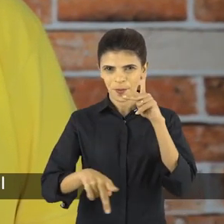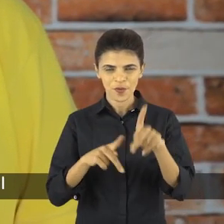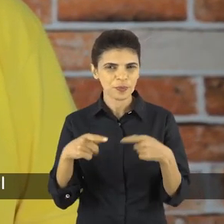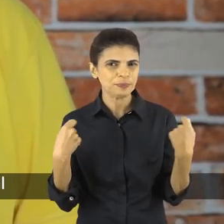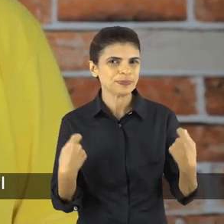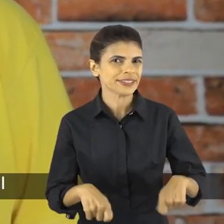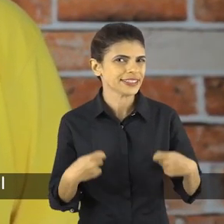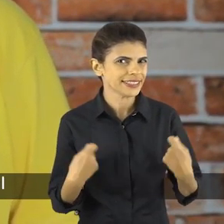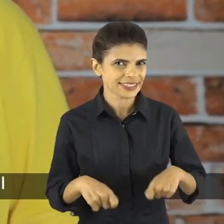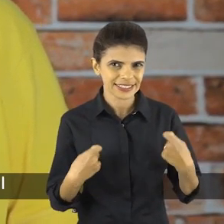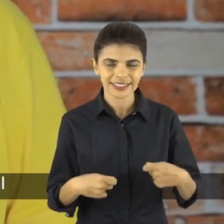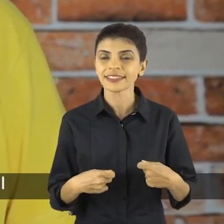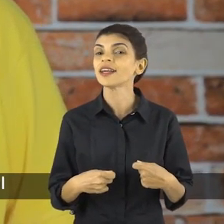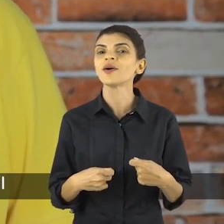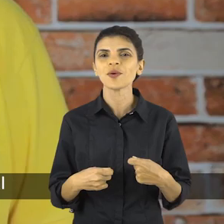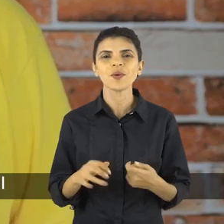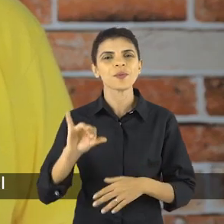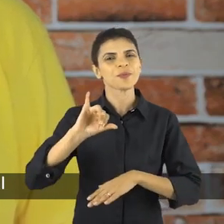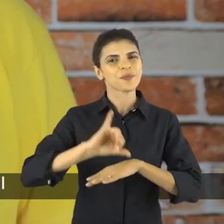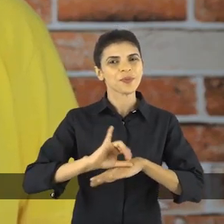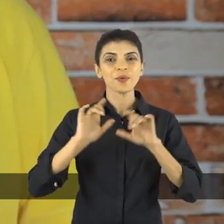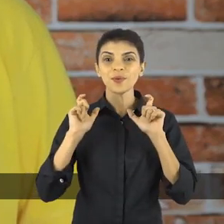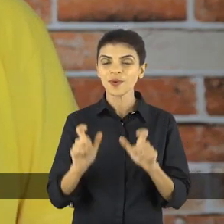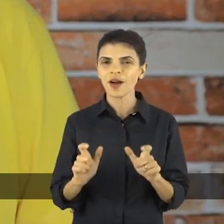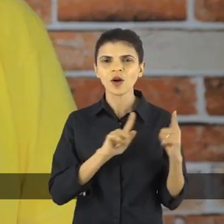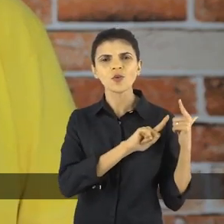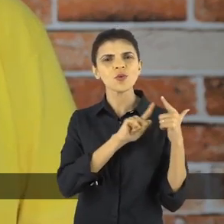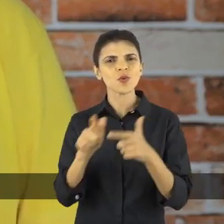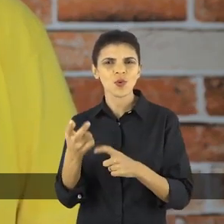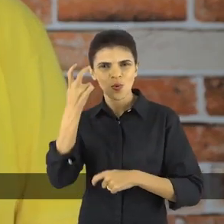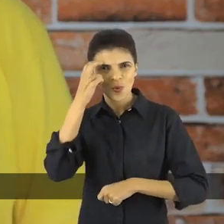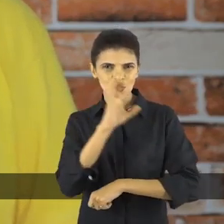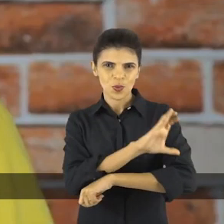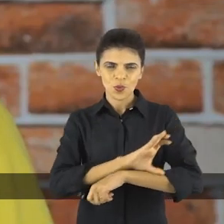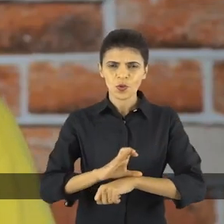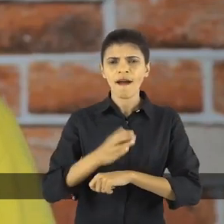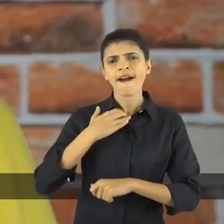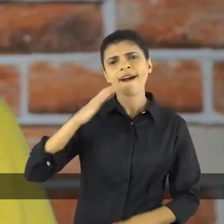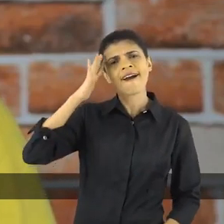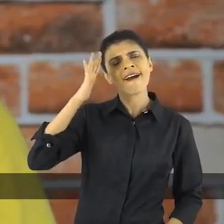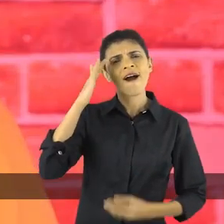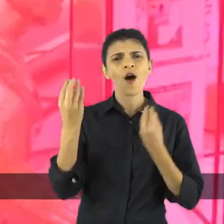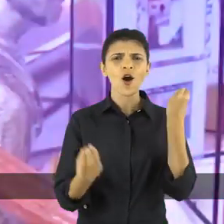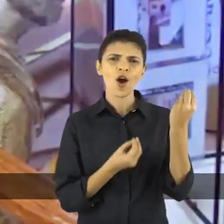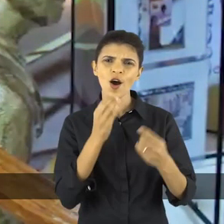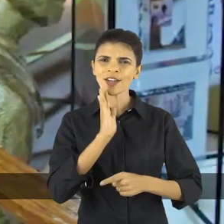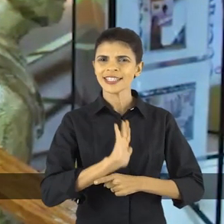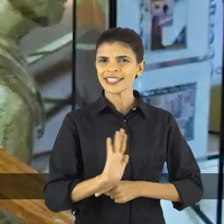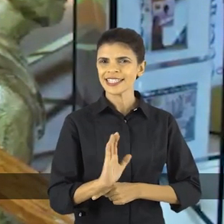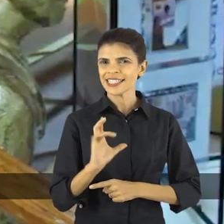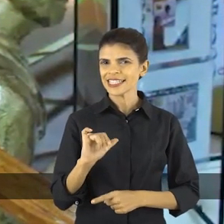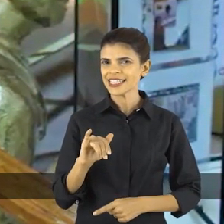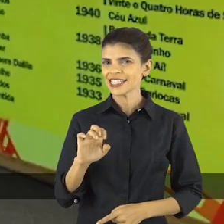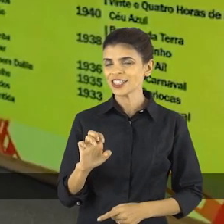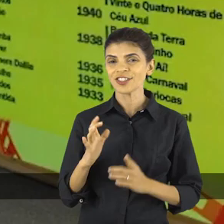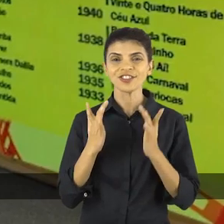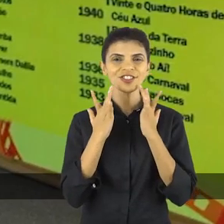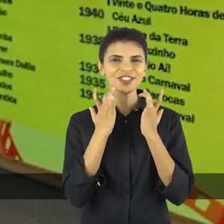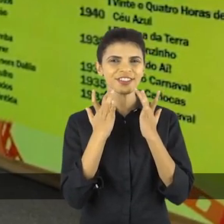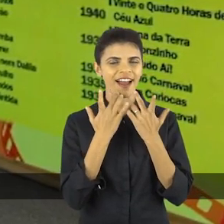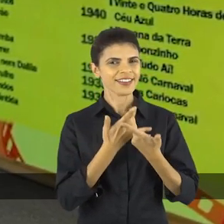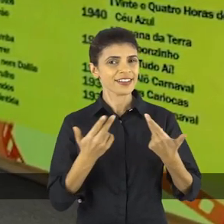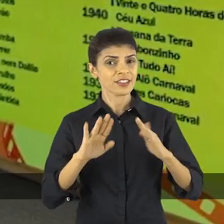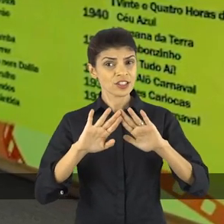Duque de Caxias pode se tornar um polo cultural e tem potencial pra isso. Sou idealizador do Cine Teatro Ascarito, onde